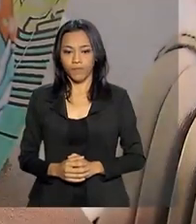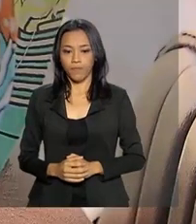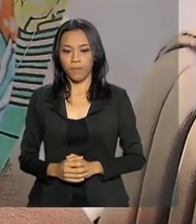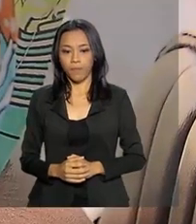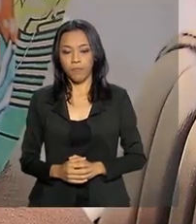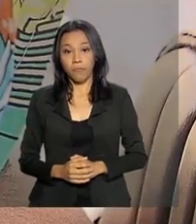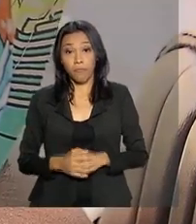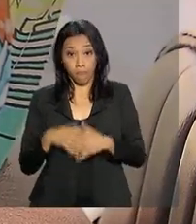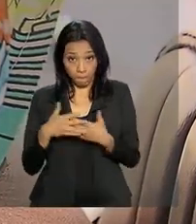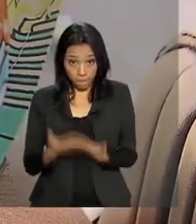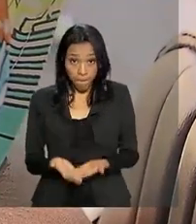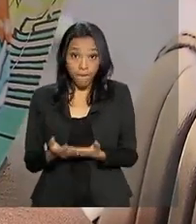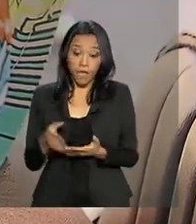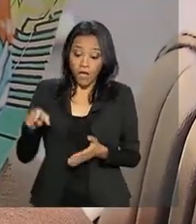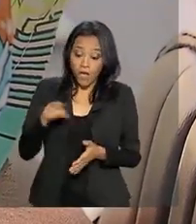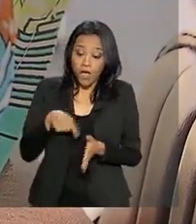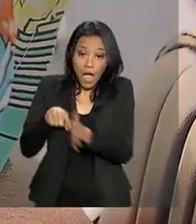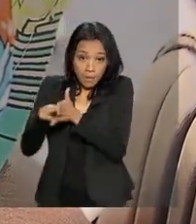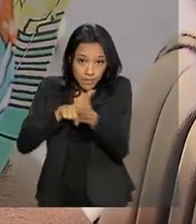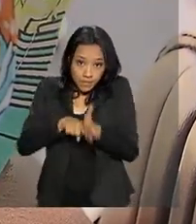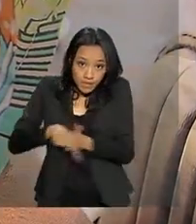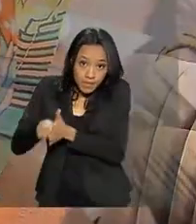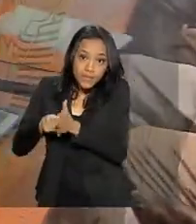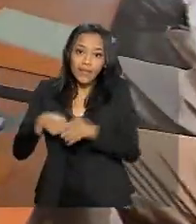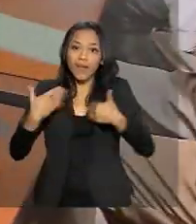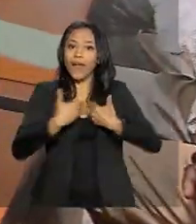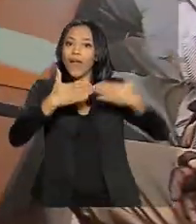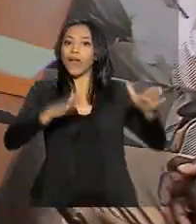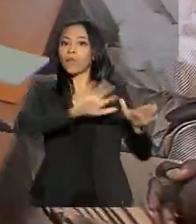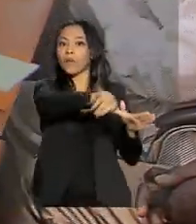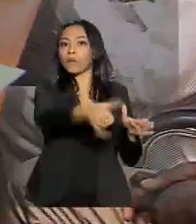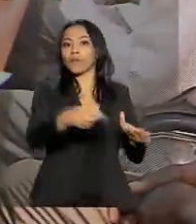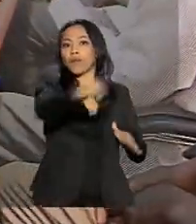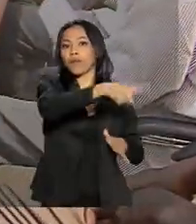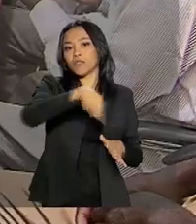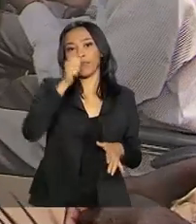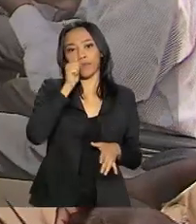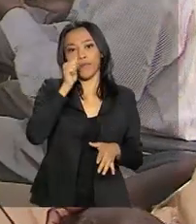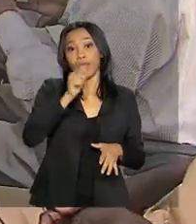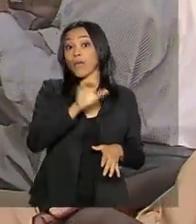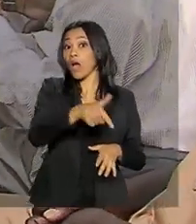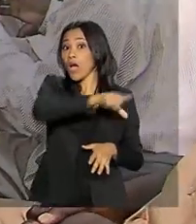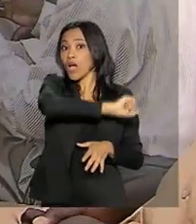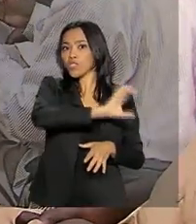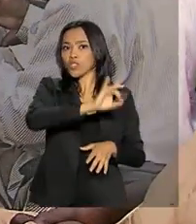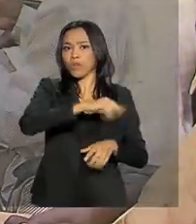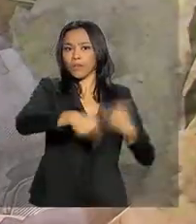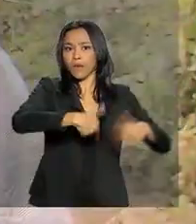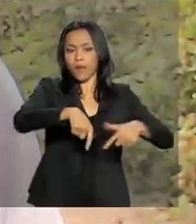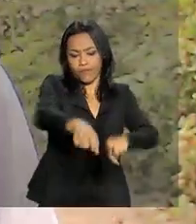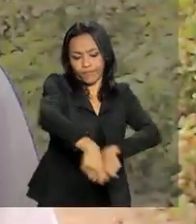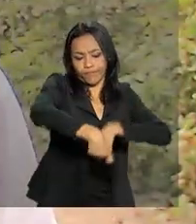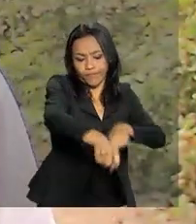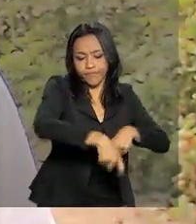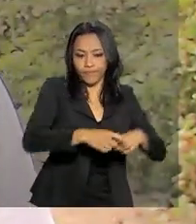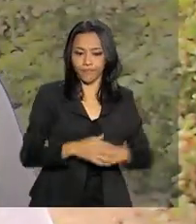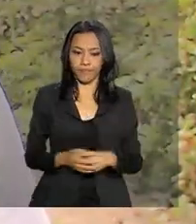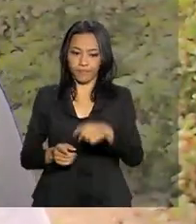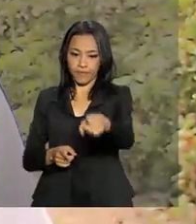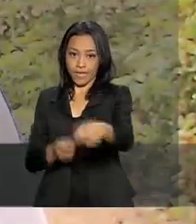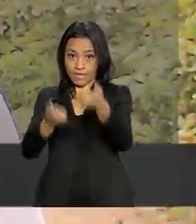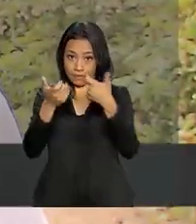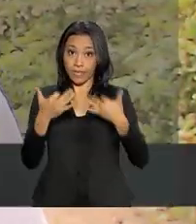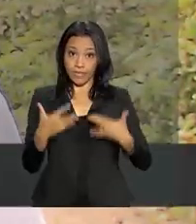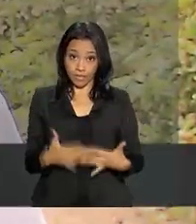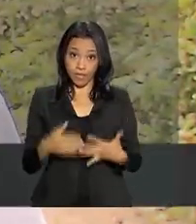E a pesquisa também abre portas para as mulheres, que antes trabalhavam apenas nas lavouras. O Colton Vitória